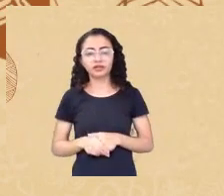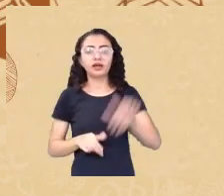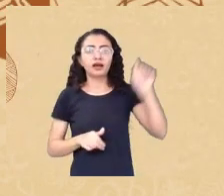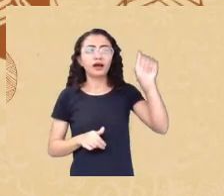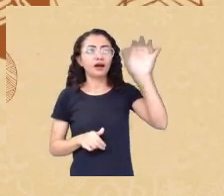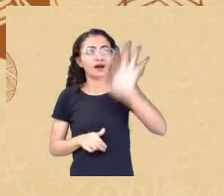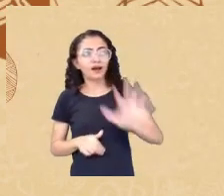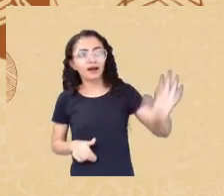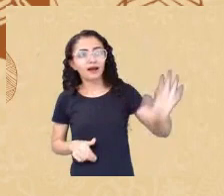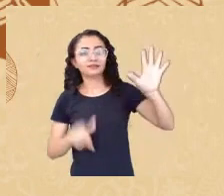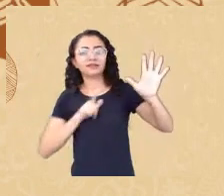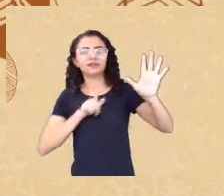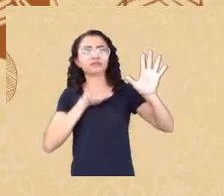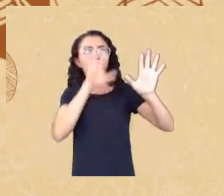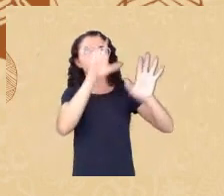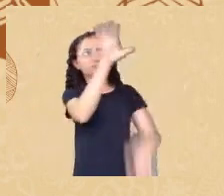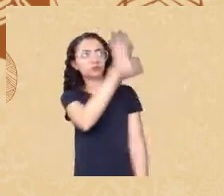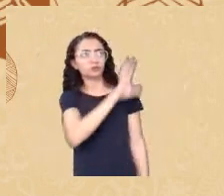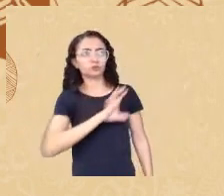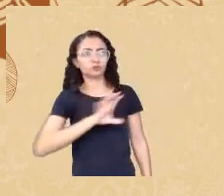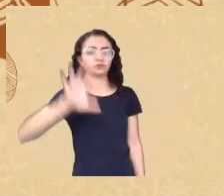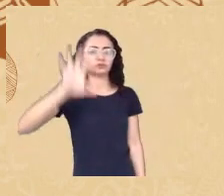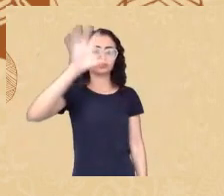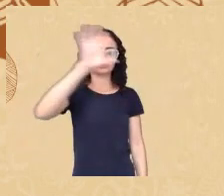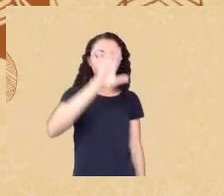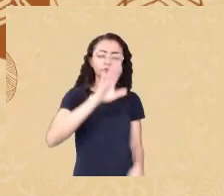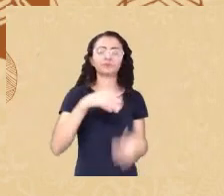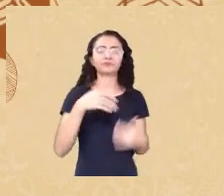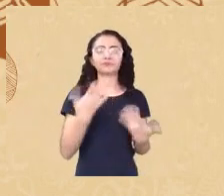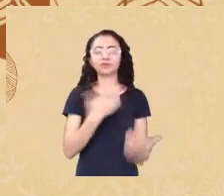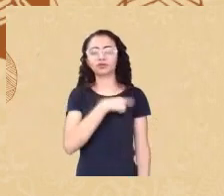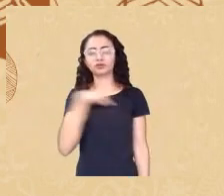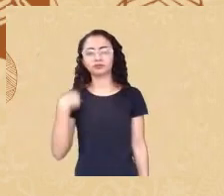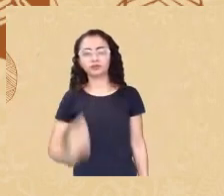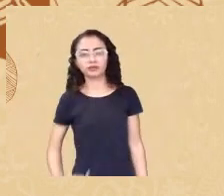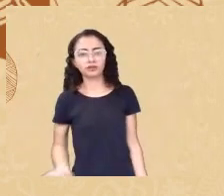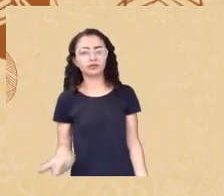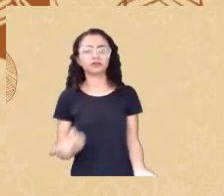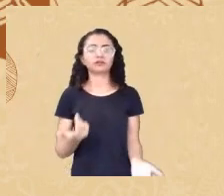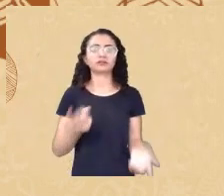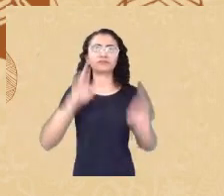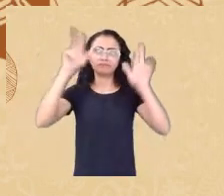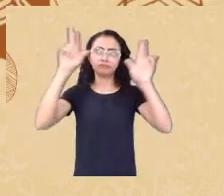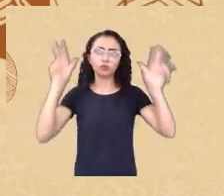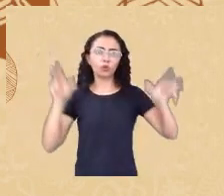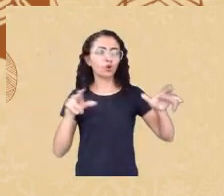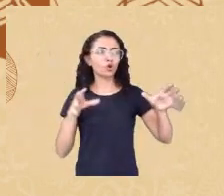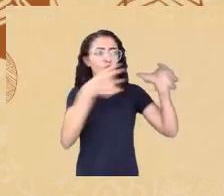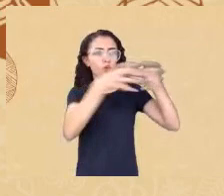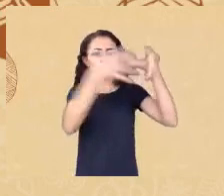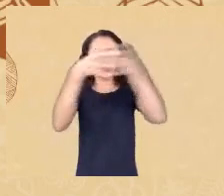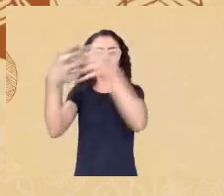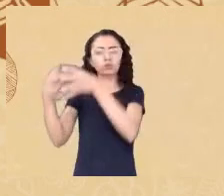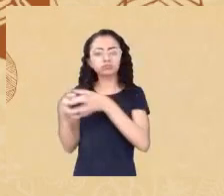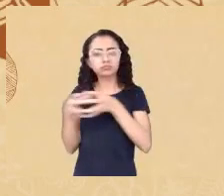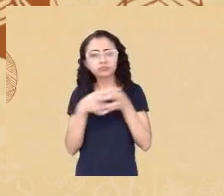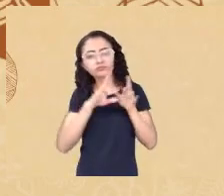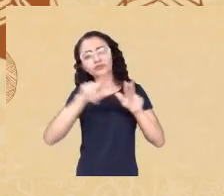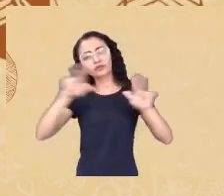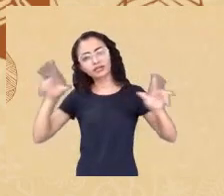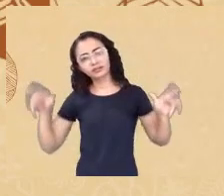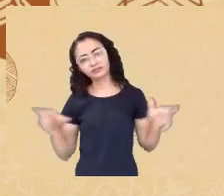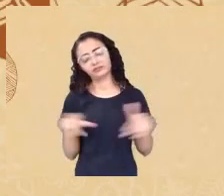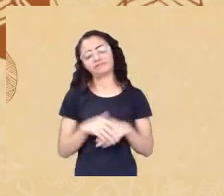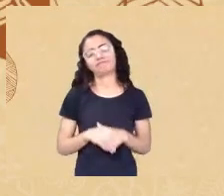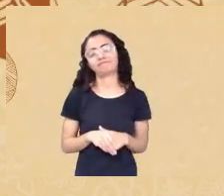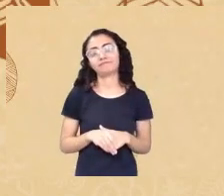nós brasileiros entendemos como asiático o japonês o chinês etc eles são um outro grupo completamente distinto então assim eu